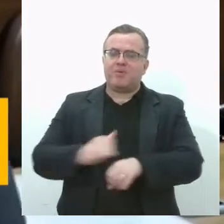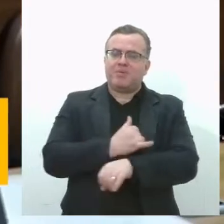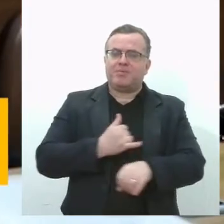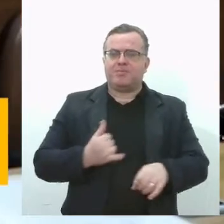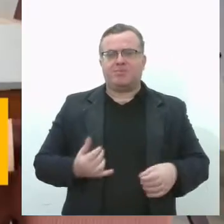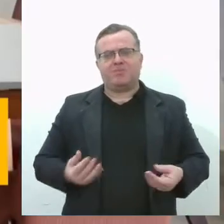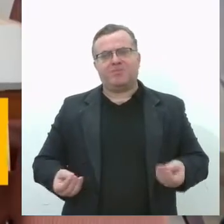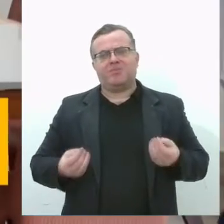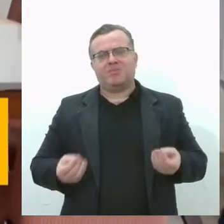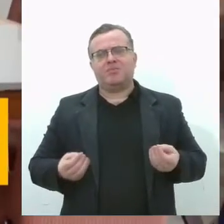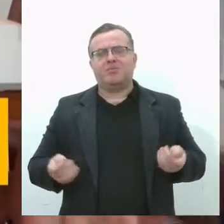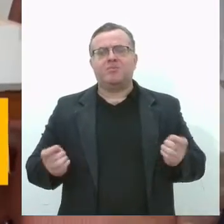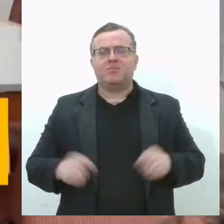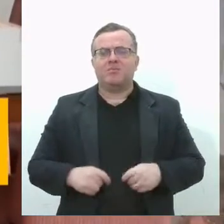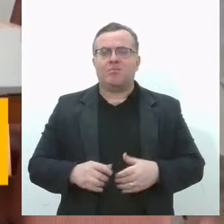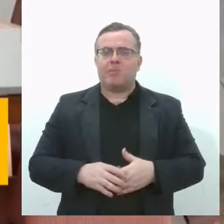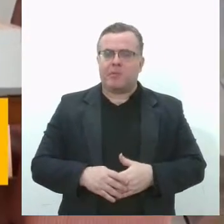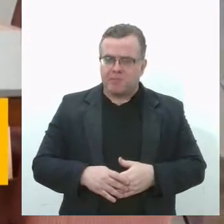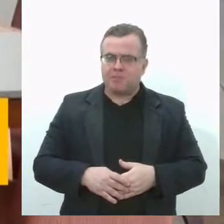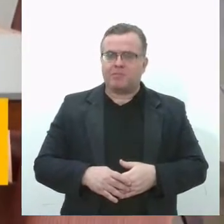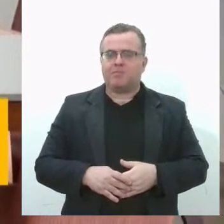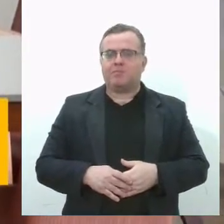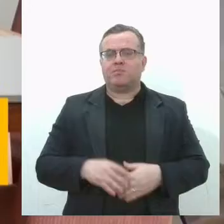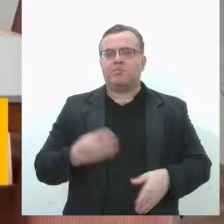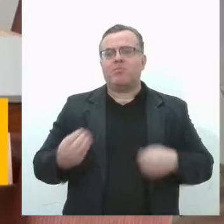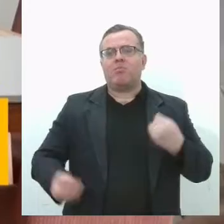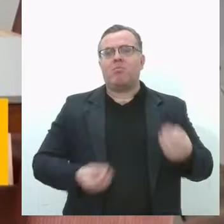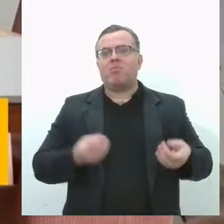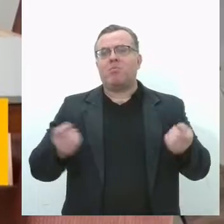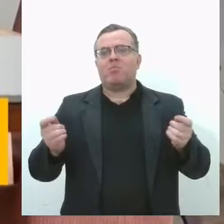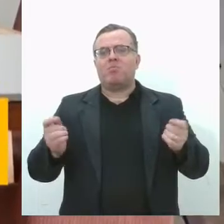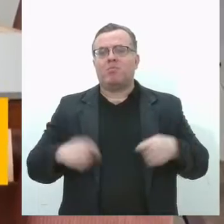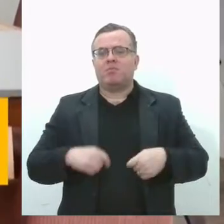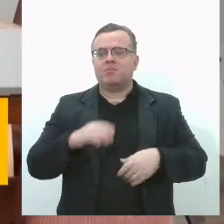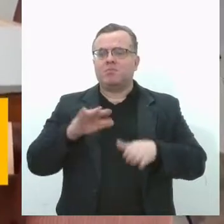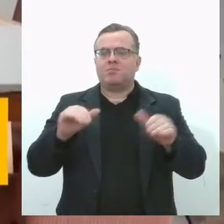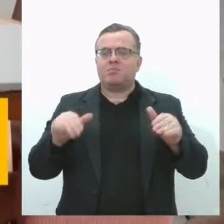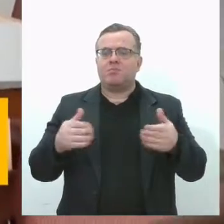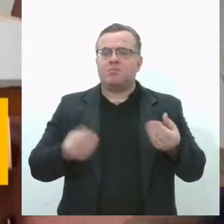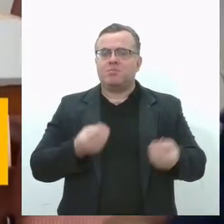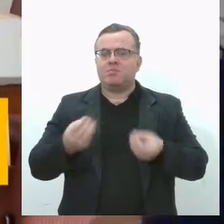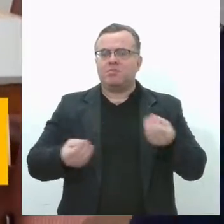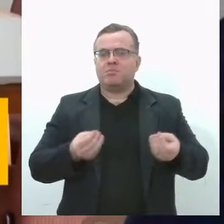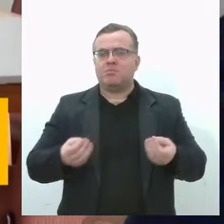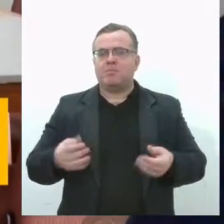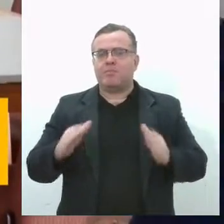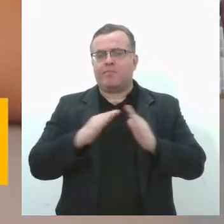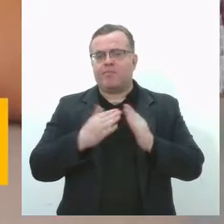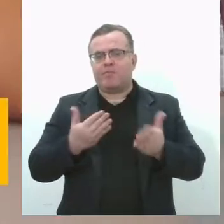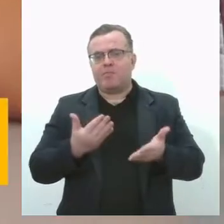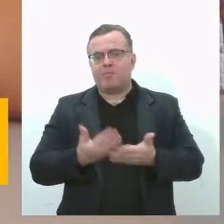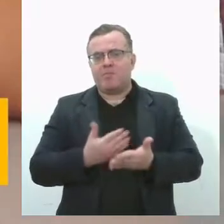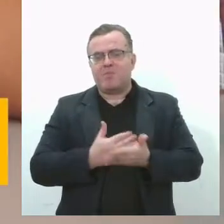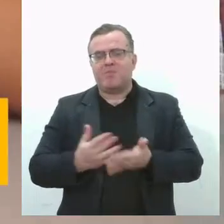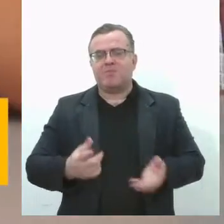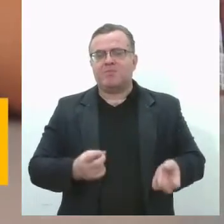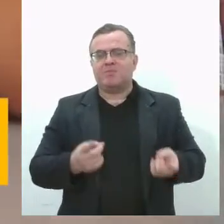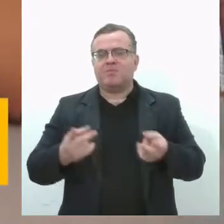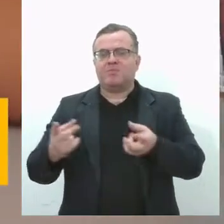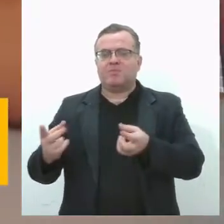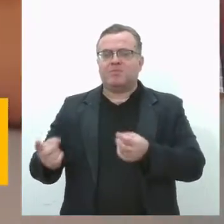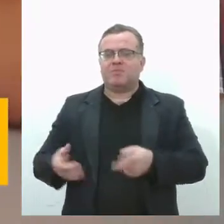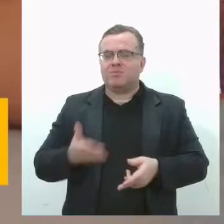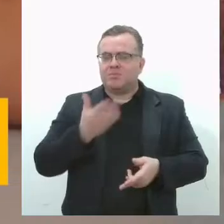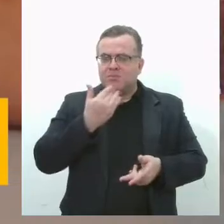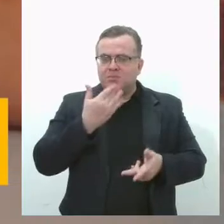das suas consequências. Larissa concorda com a lei aprovada na LESE. Para ela, se a escola comercializar esse tipo de produto, o trabalho que ela vem